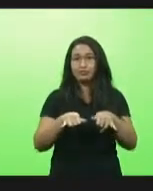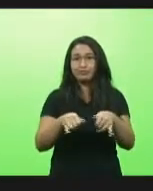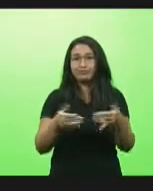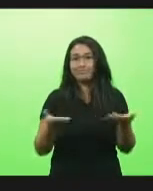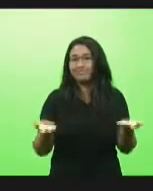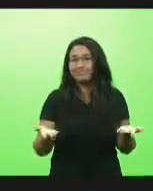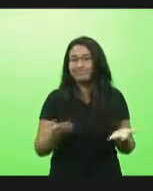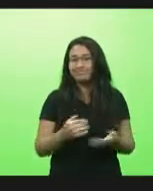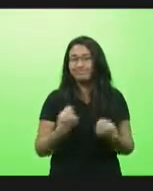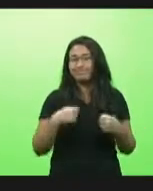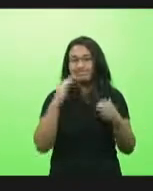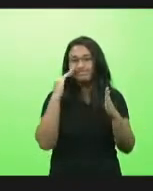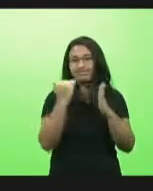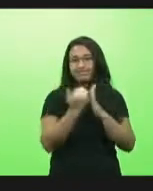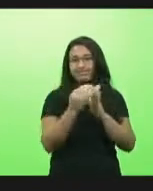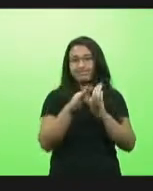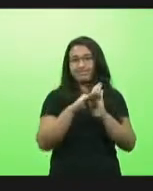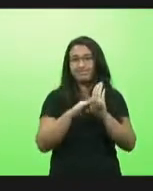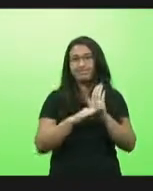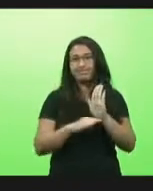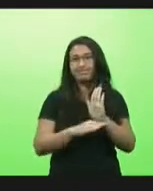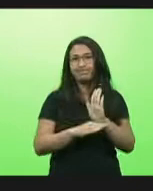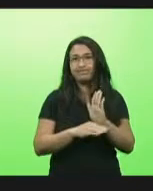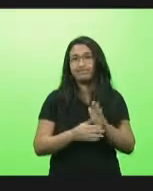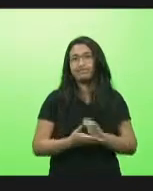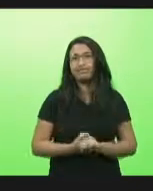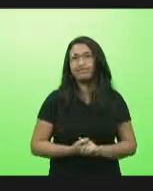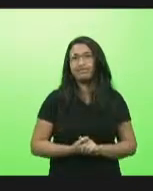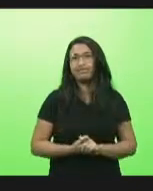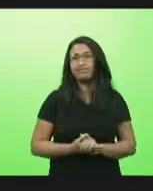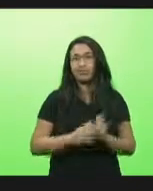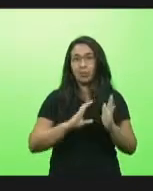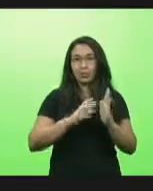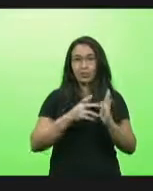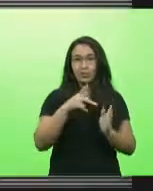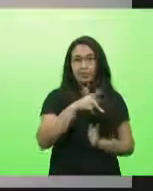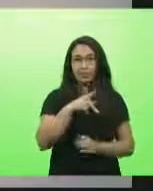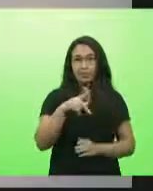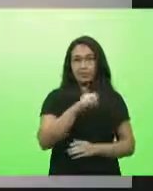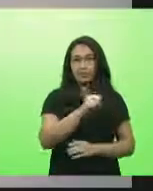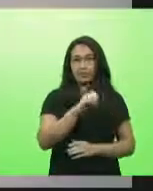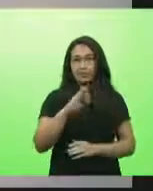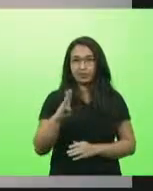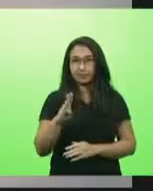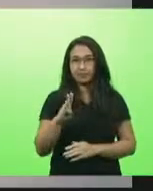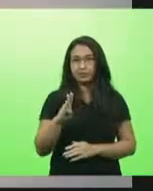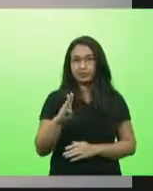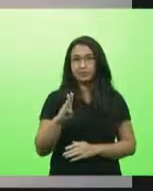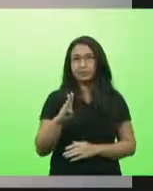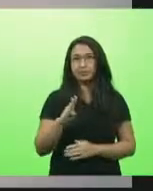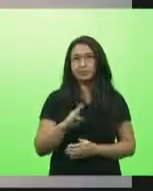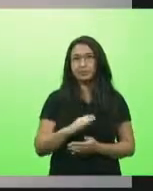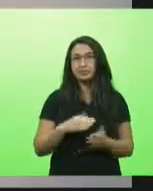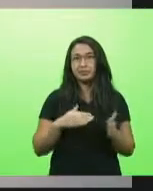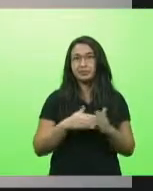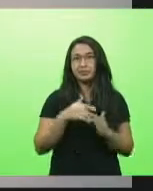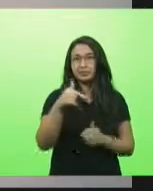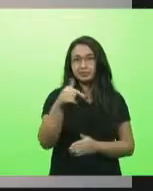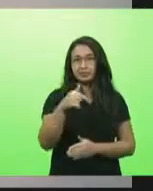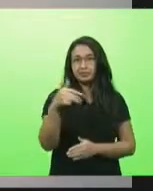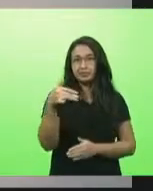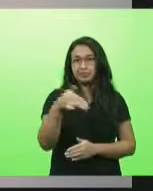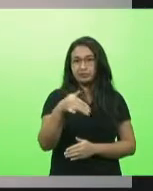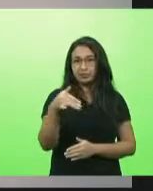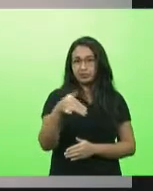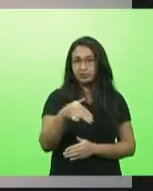consulta o bloco pp psb se algum deputado gostaria de fazer uso da palavra tempo de 7 minutos e 30 segundos